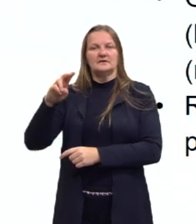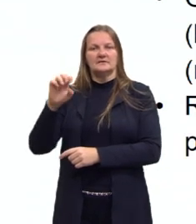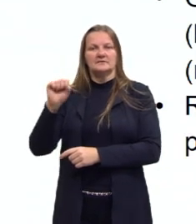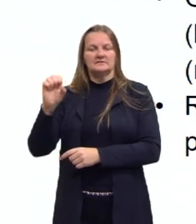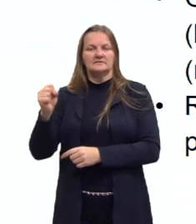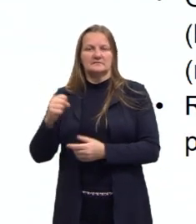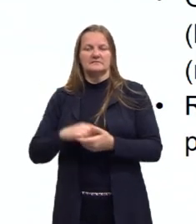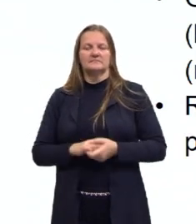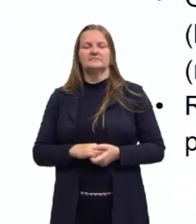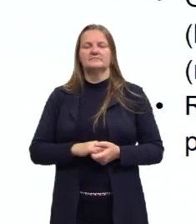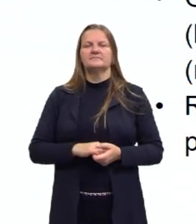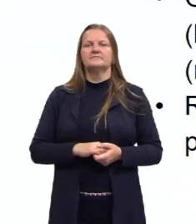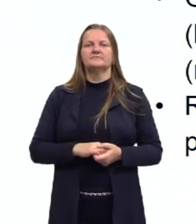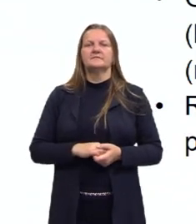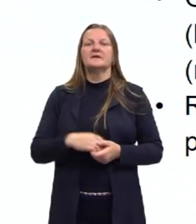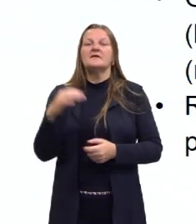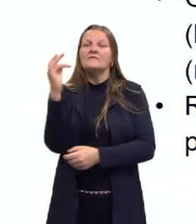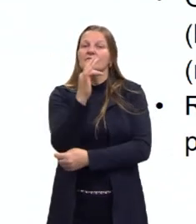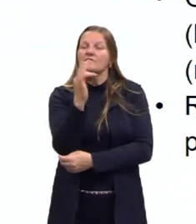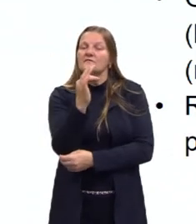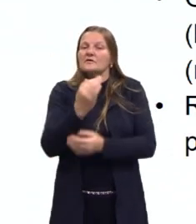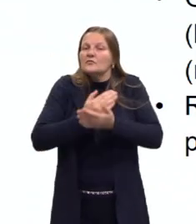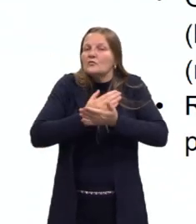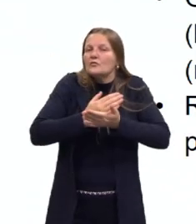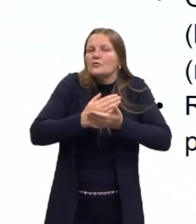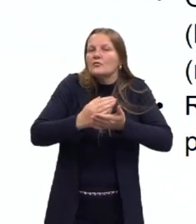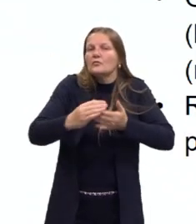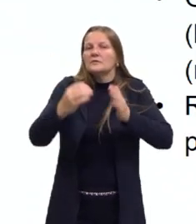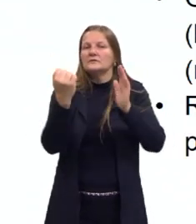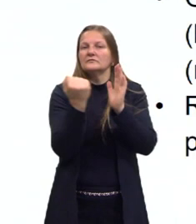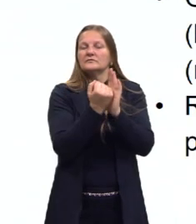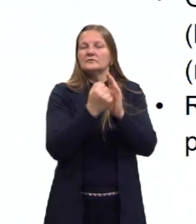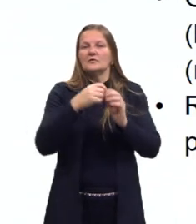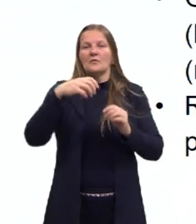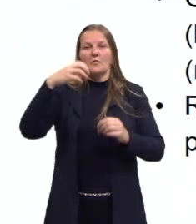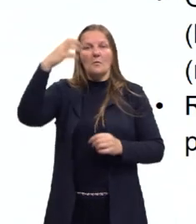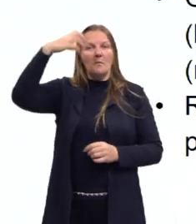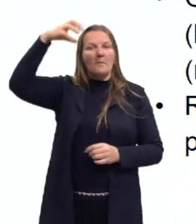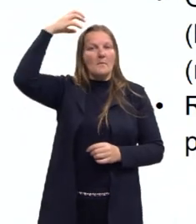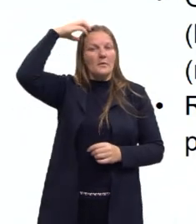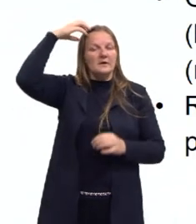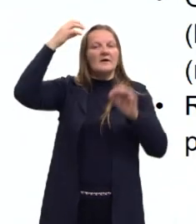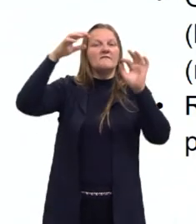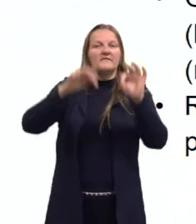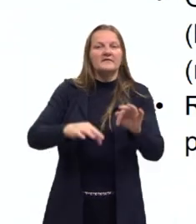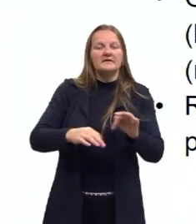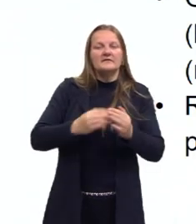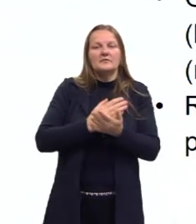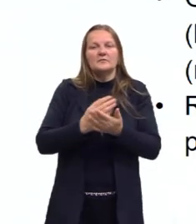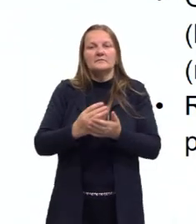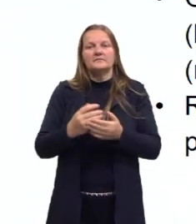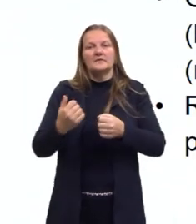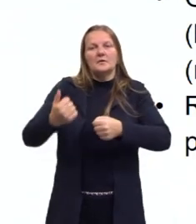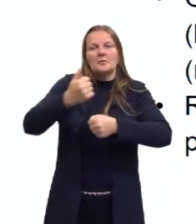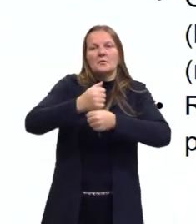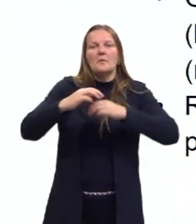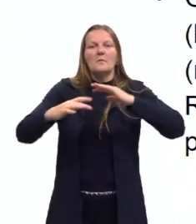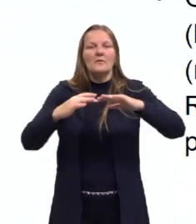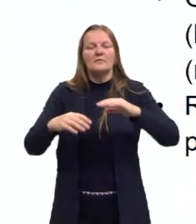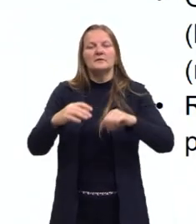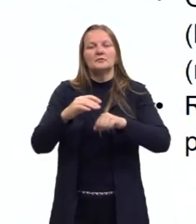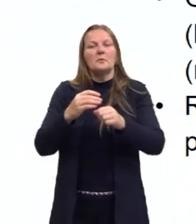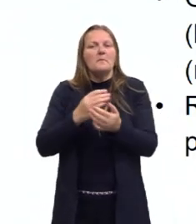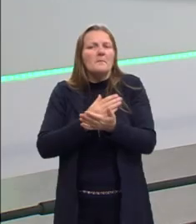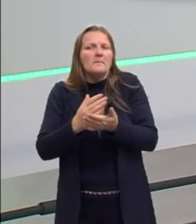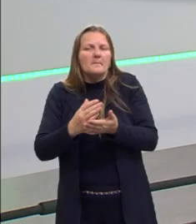sovietes. Então, em fevereiro, marca um fim da monarquia e um governo provisório, que é uma república liberal